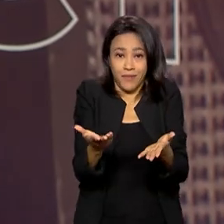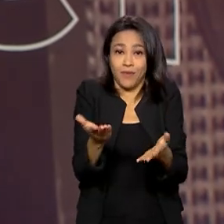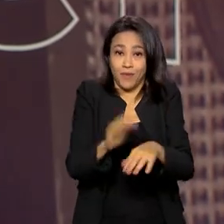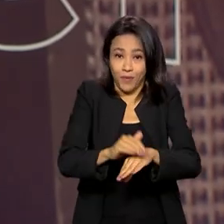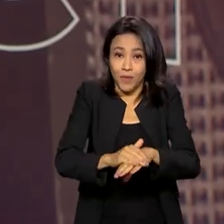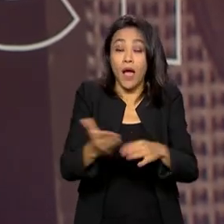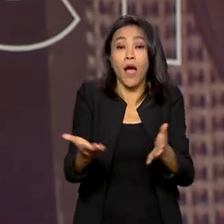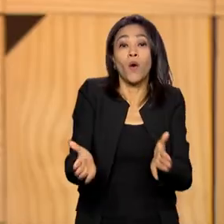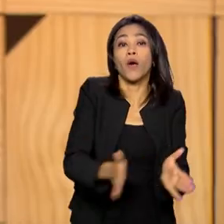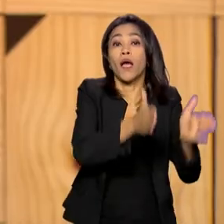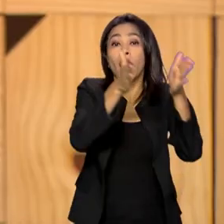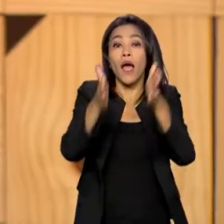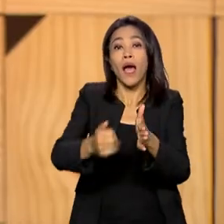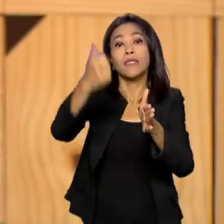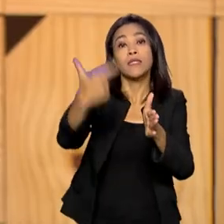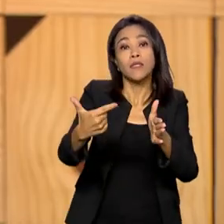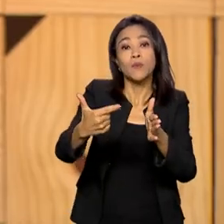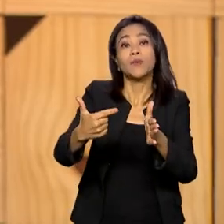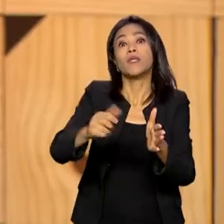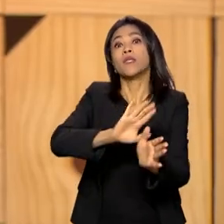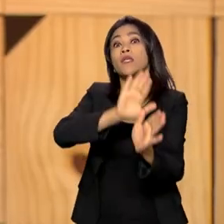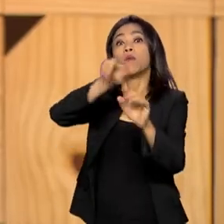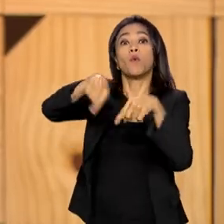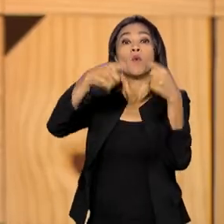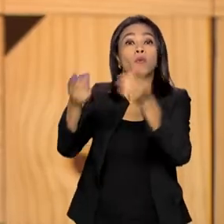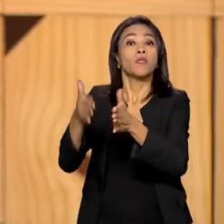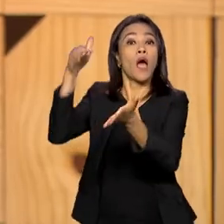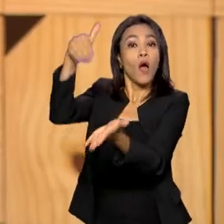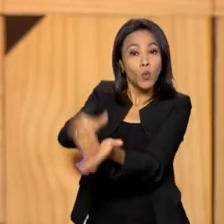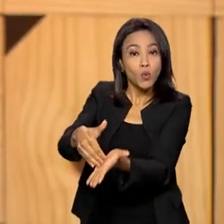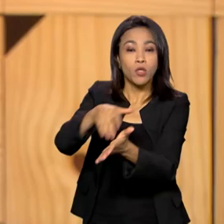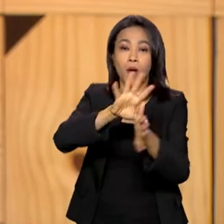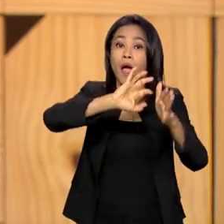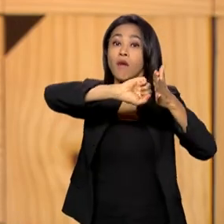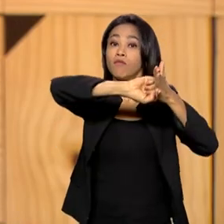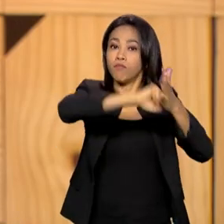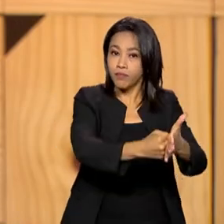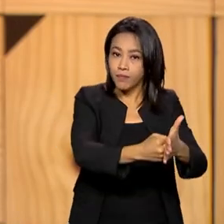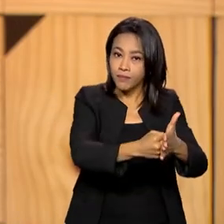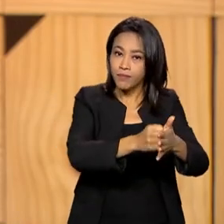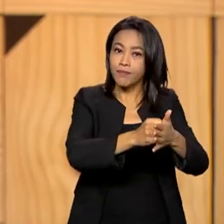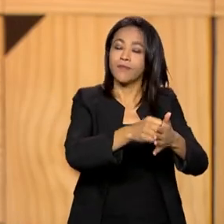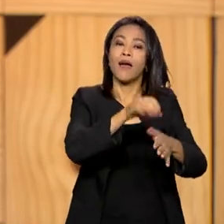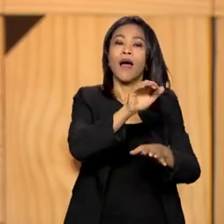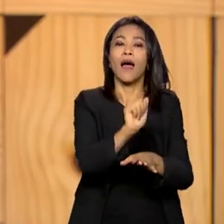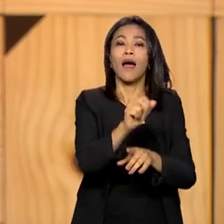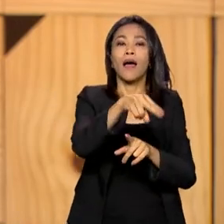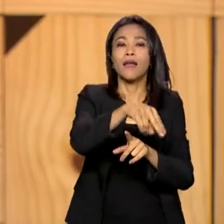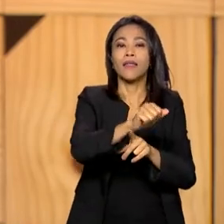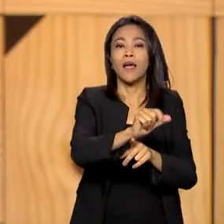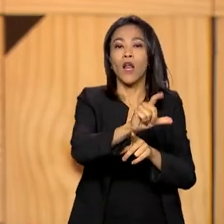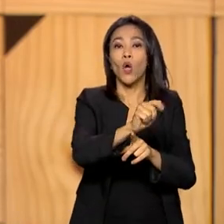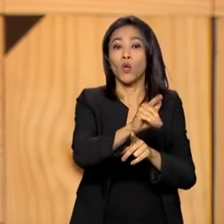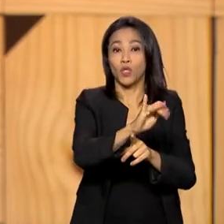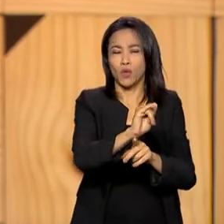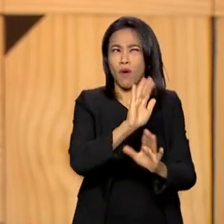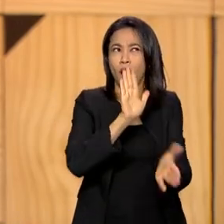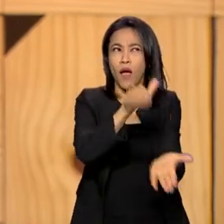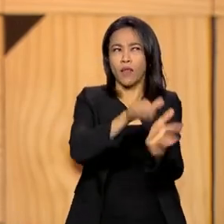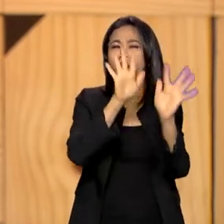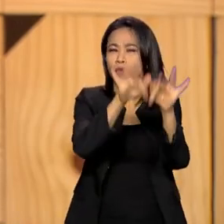a segunda fase e a última fase do apagão do sinal analógico que vamos concluir até o final de